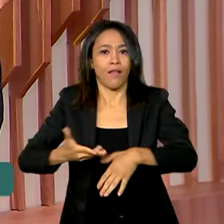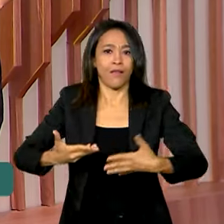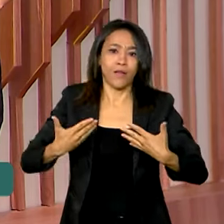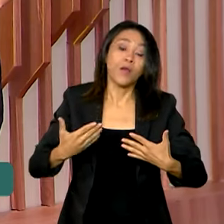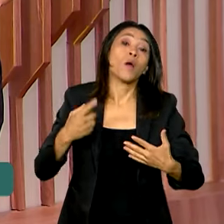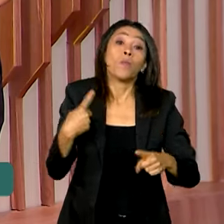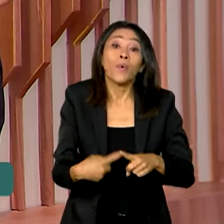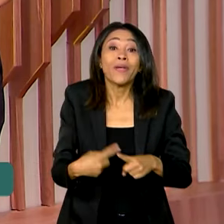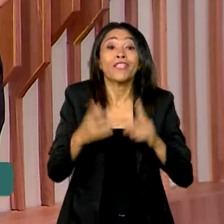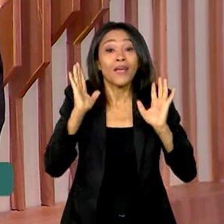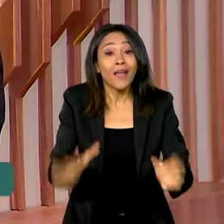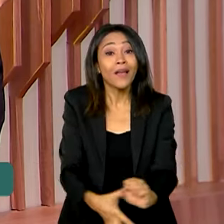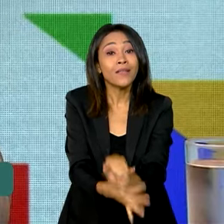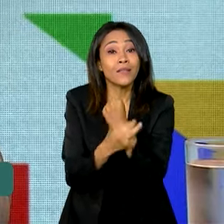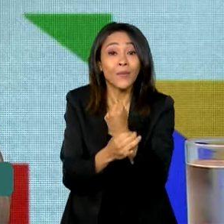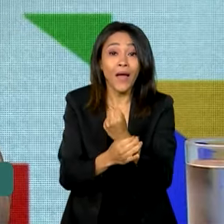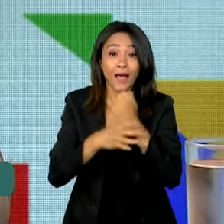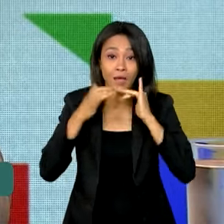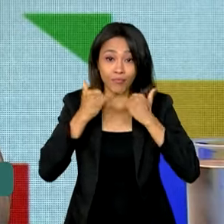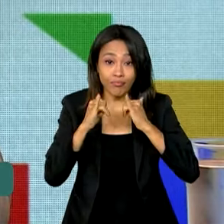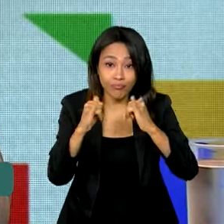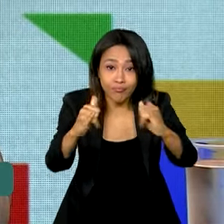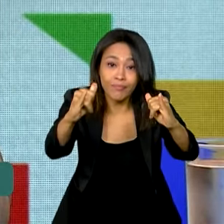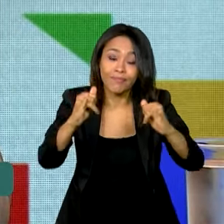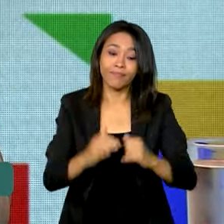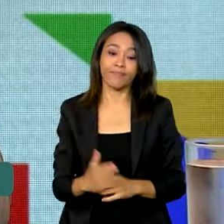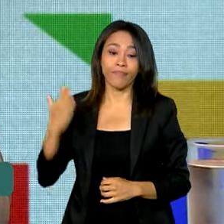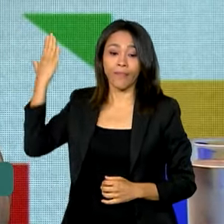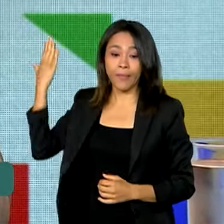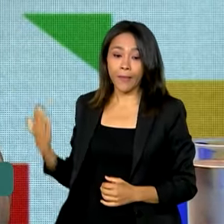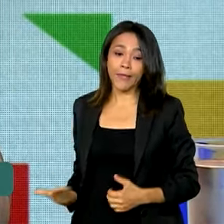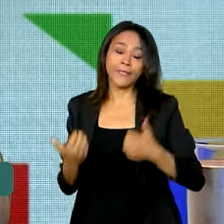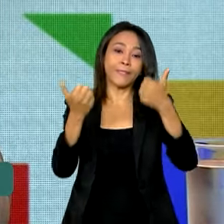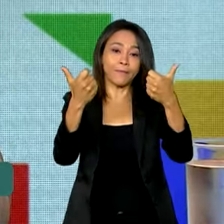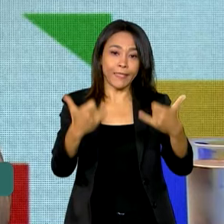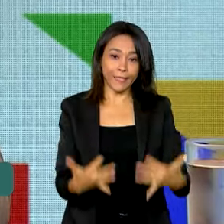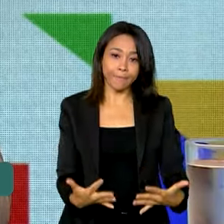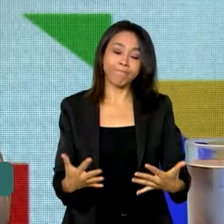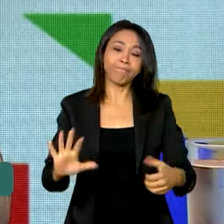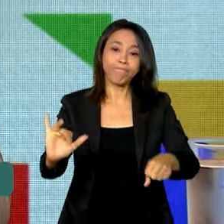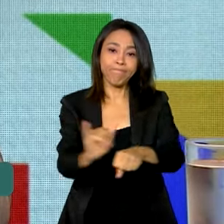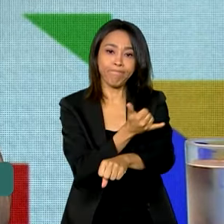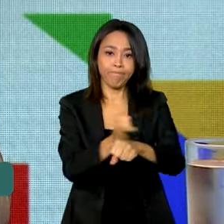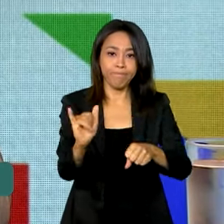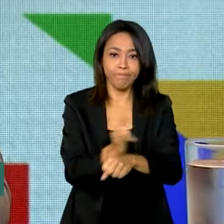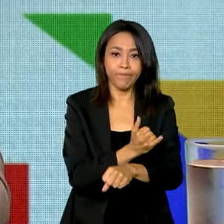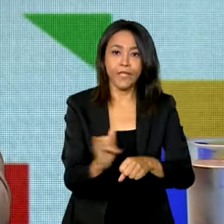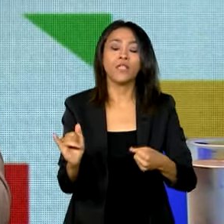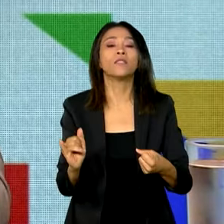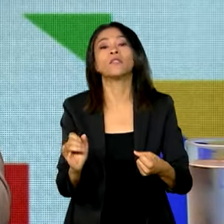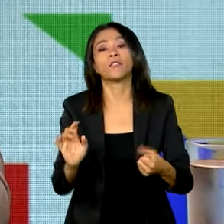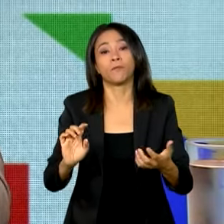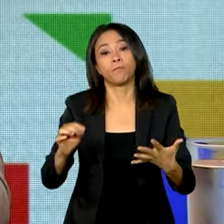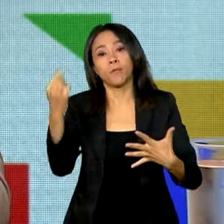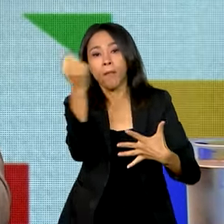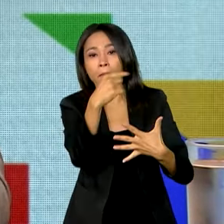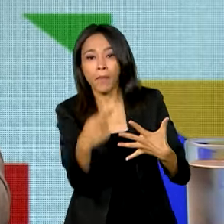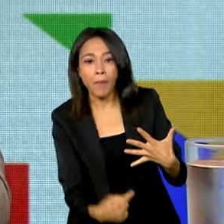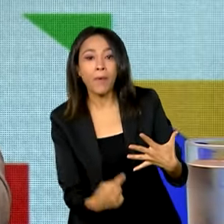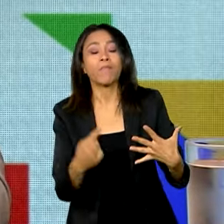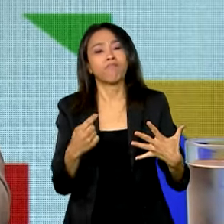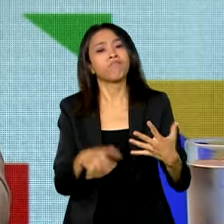país está garantida. As medidas de planejamento adotadas pelo Ministério de Minas e Energia e suas vinculadas